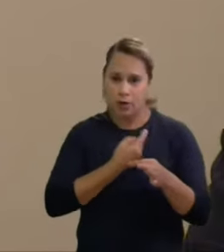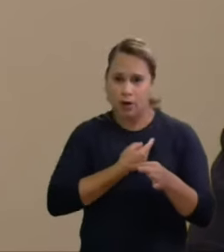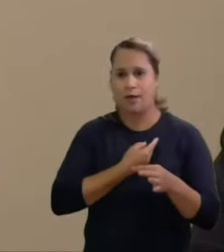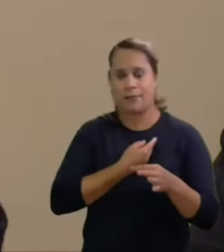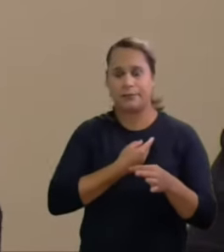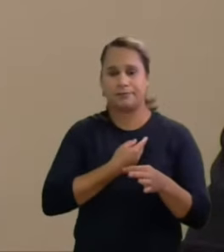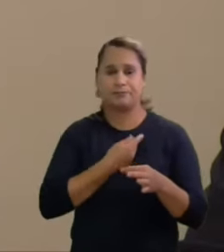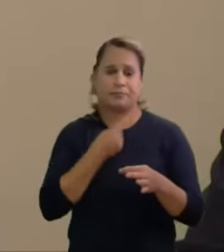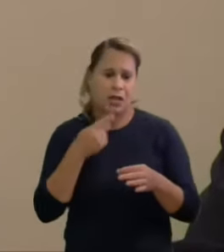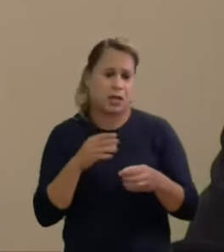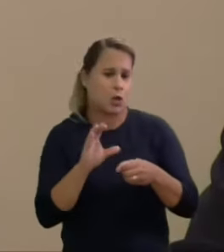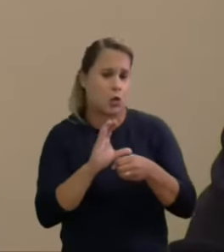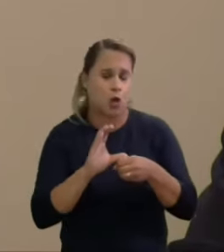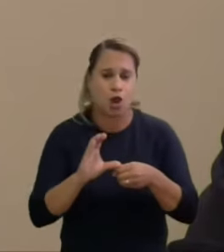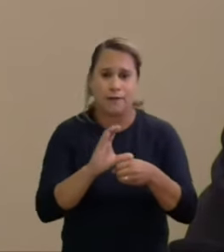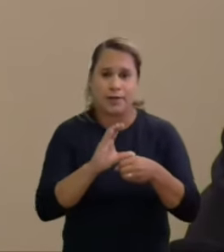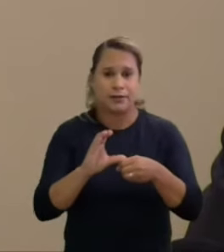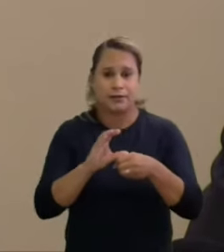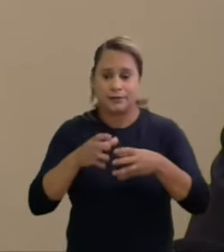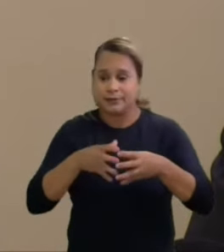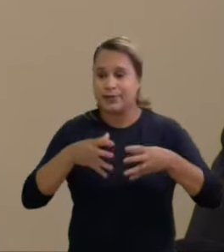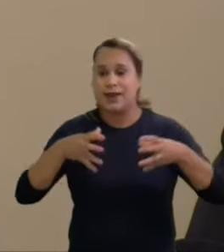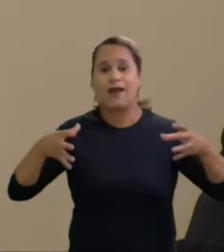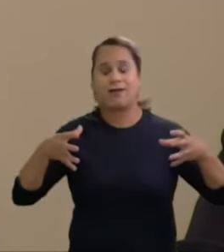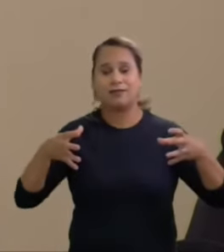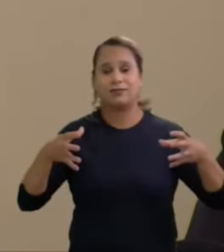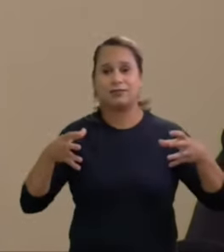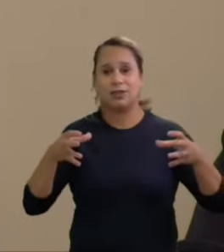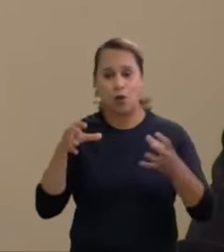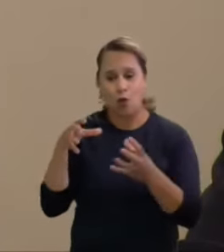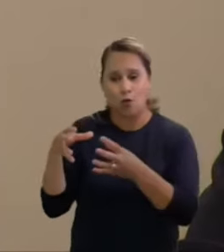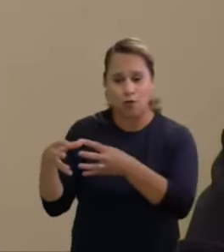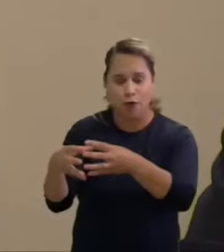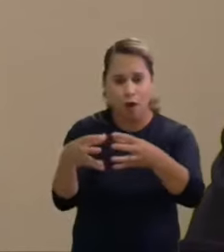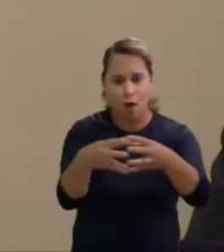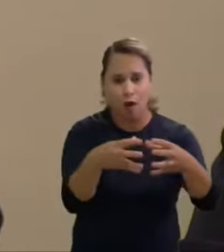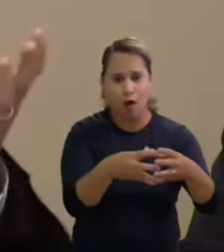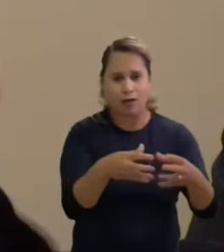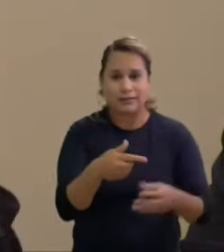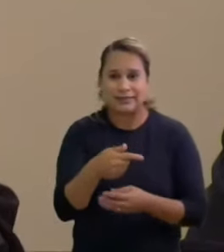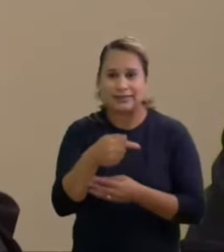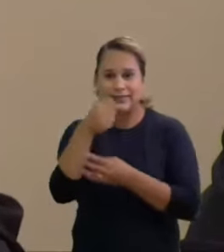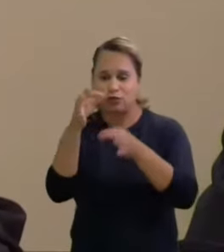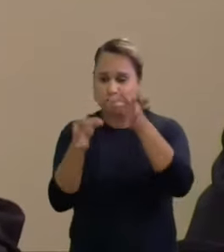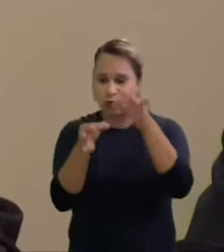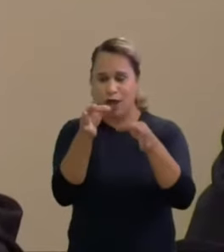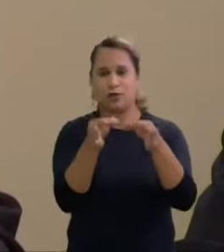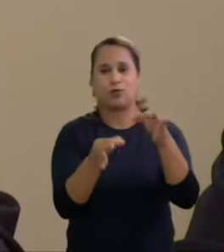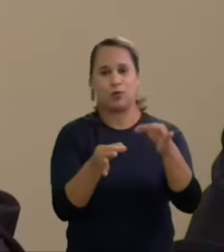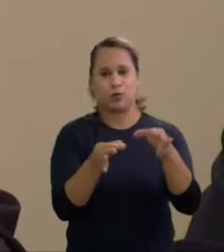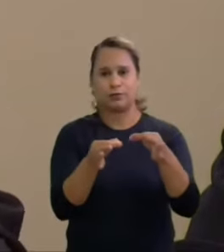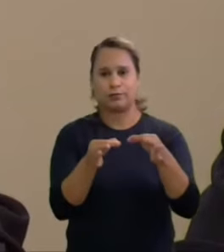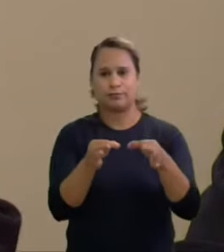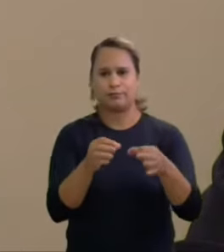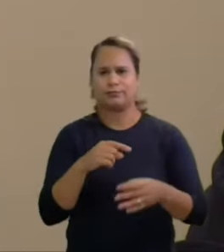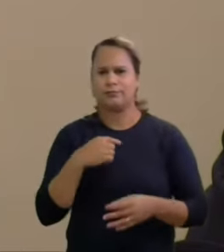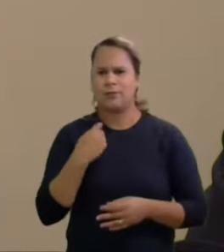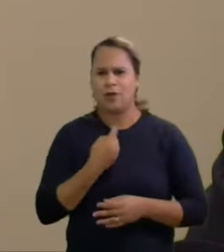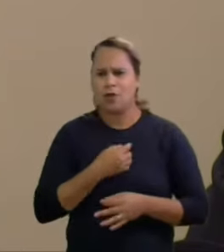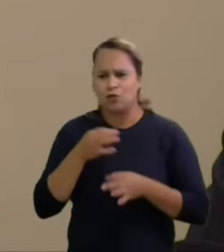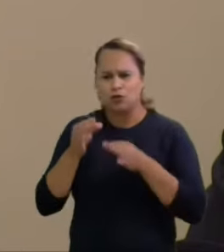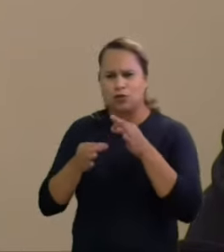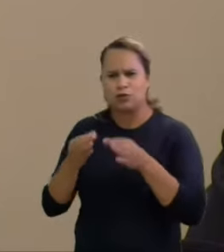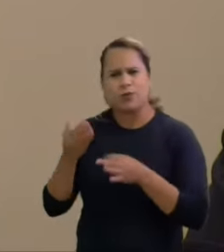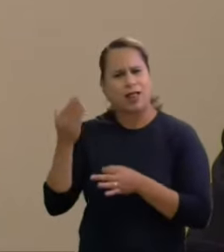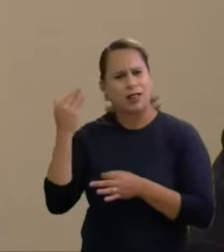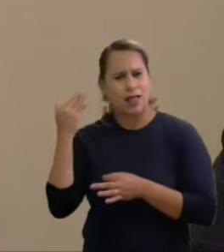tão grande formado por sete julgadores né quando a gente julga lá no tribunal de justiça do estado Paraná em